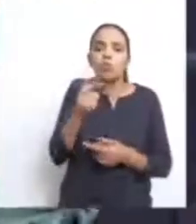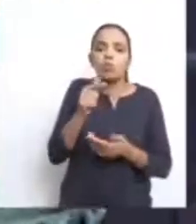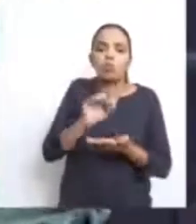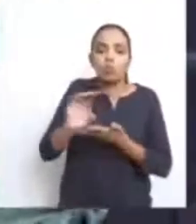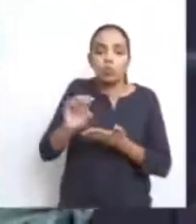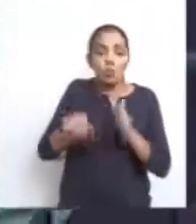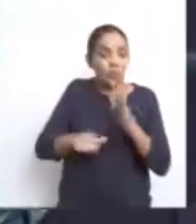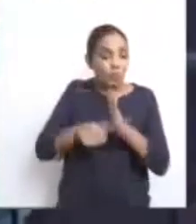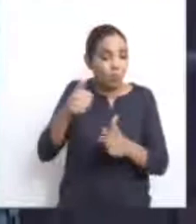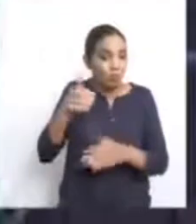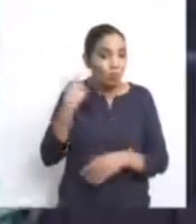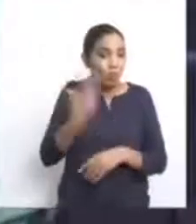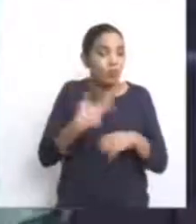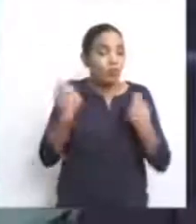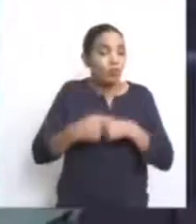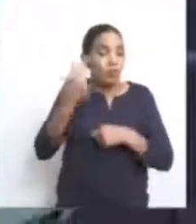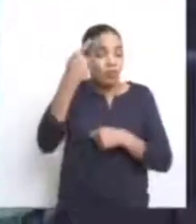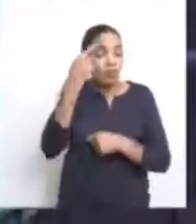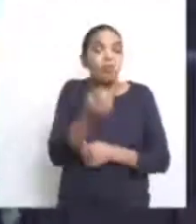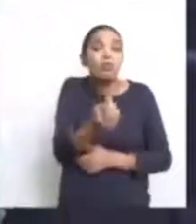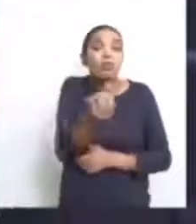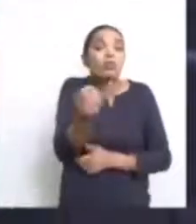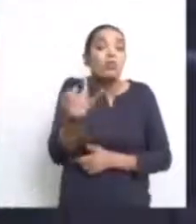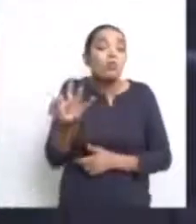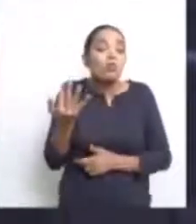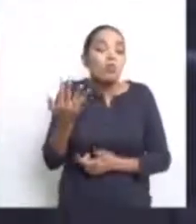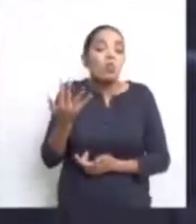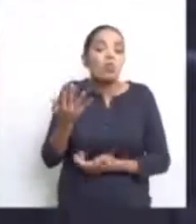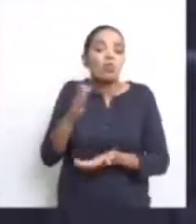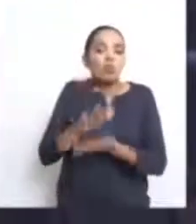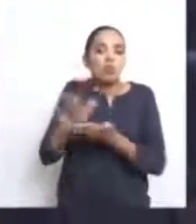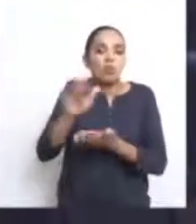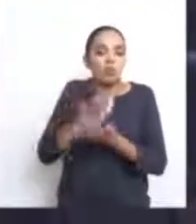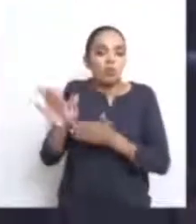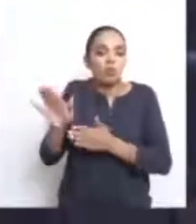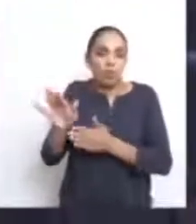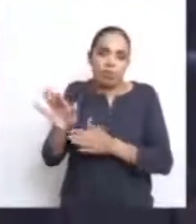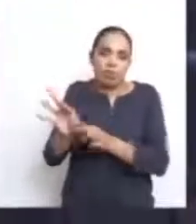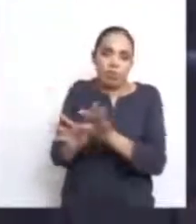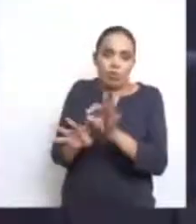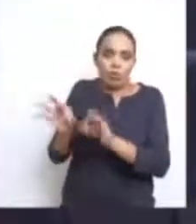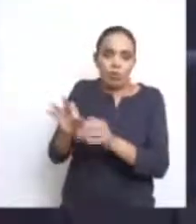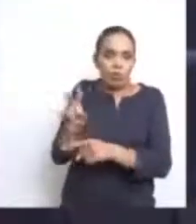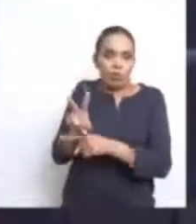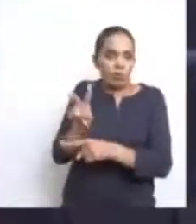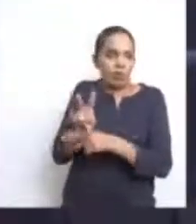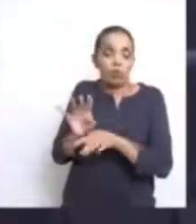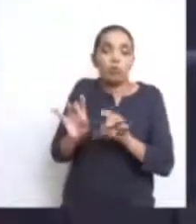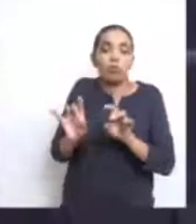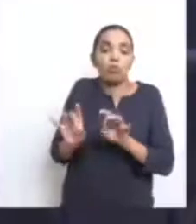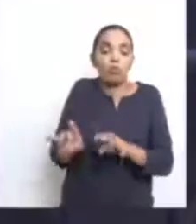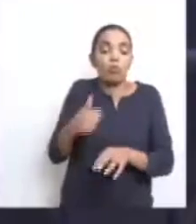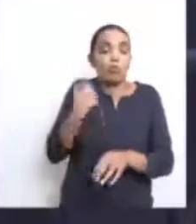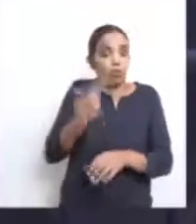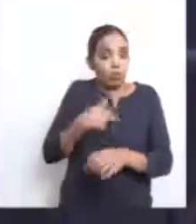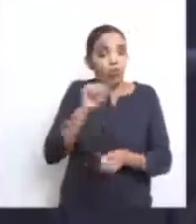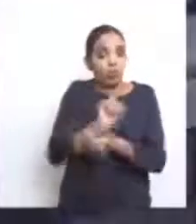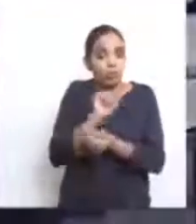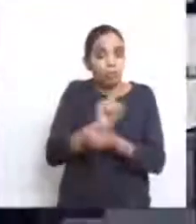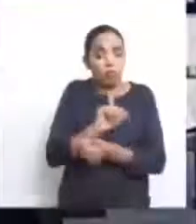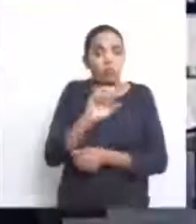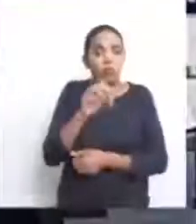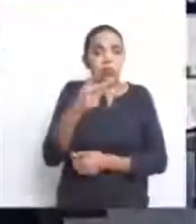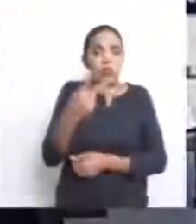primeiro, nós temos que conhecer quanto custa a operação. Considerando os 32 bilhões que vocês